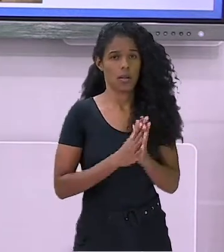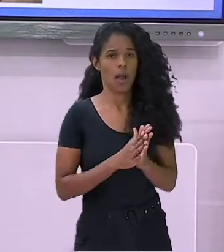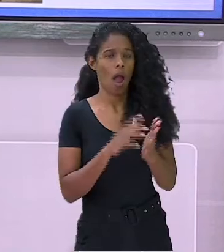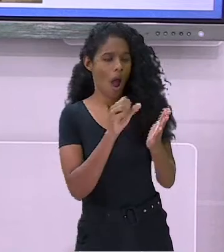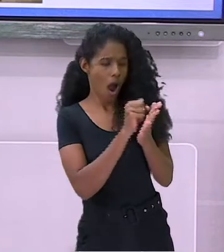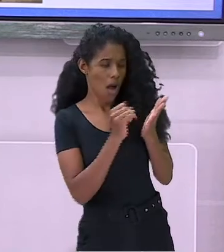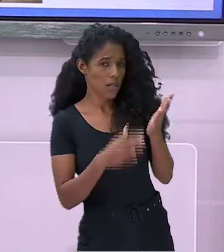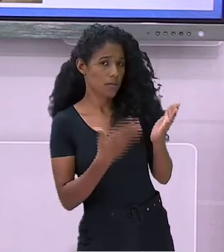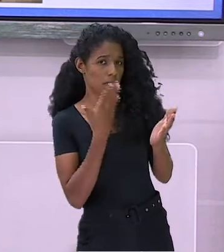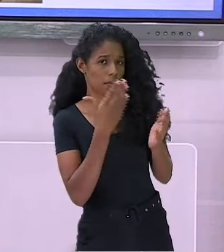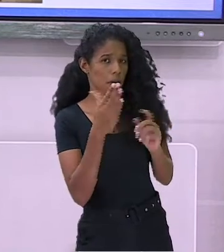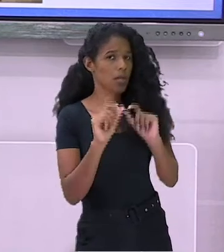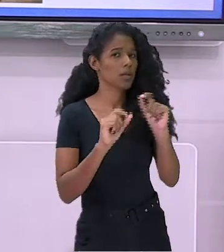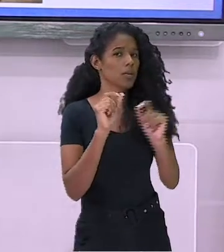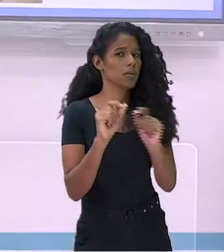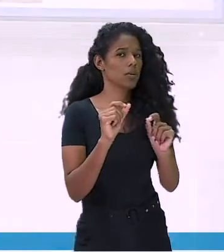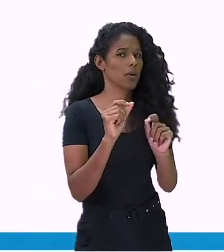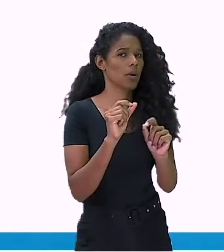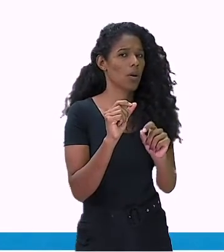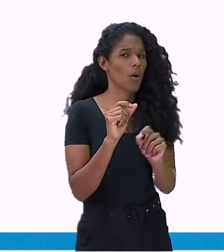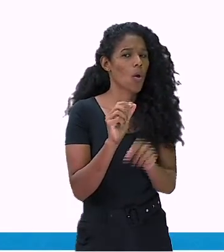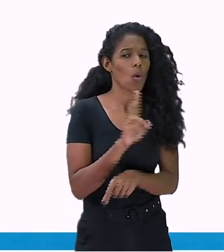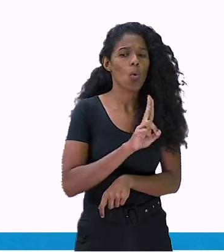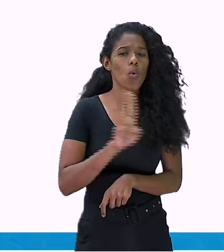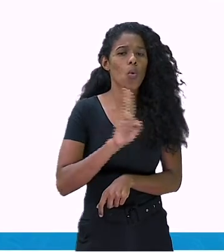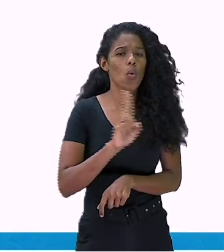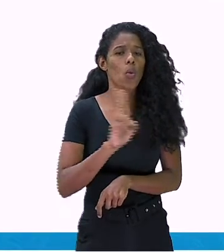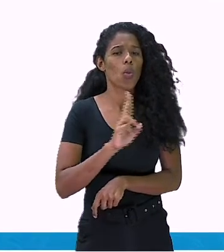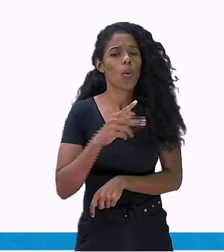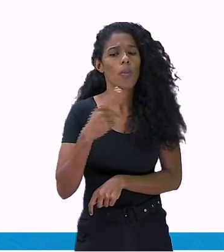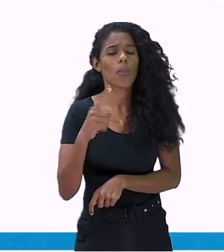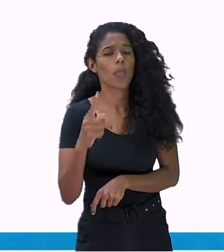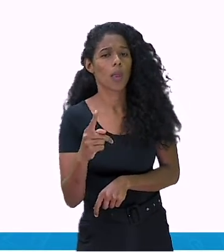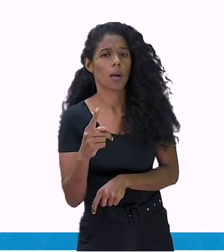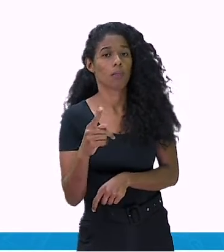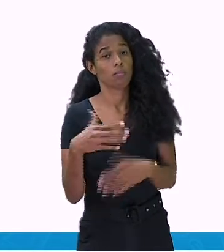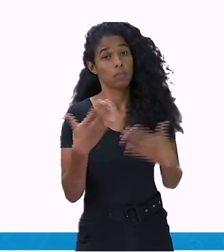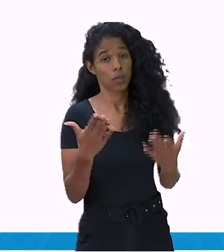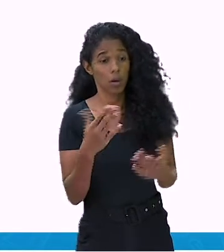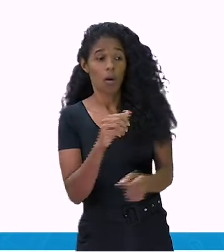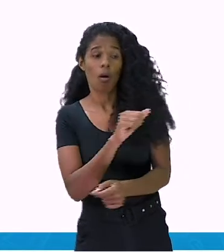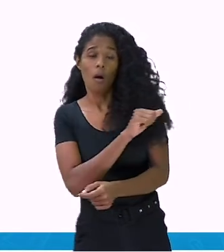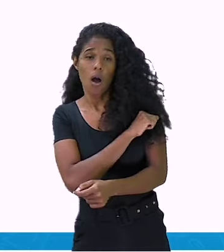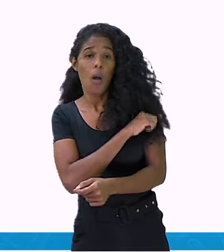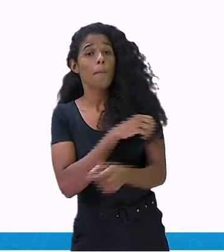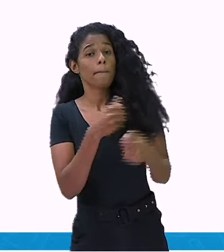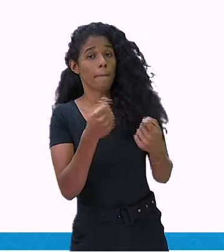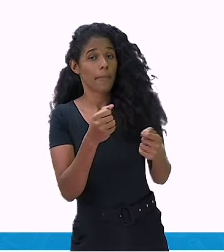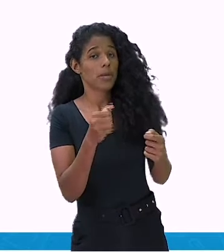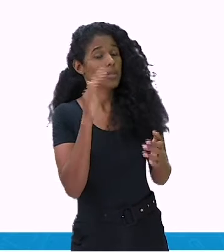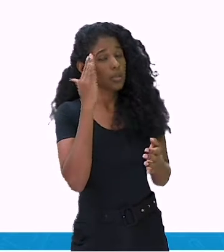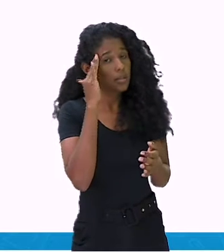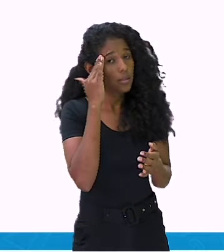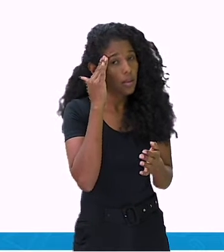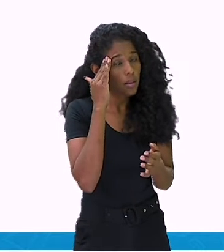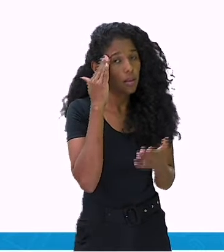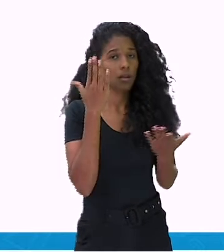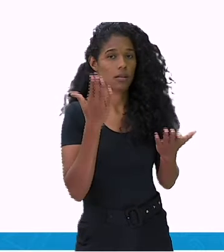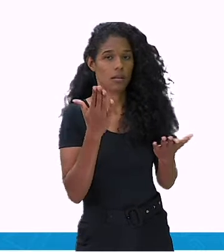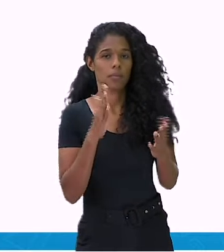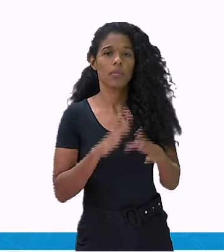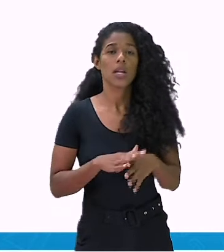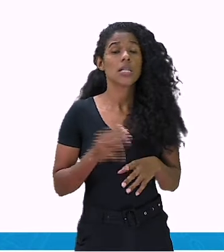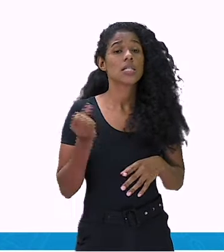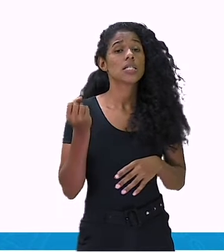identificar no alfabeto móvel qual foi a primeira letra. Se o objetivo é escrever o nome, ele pode